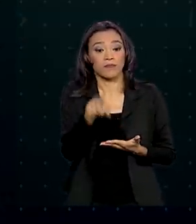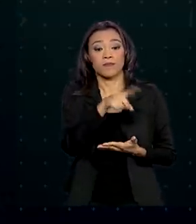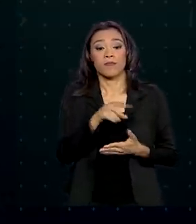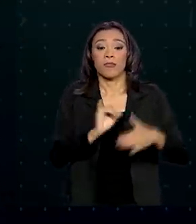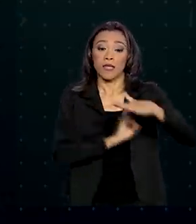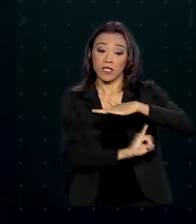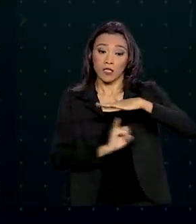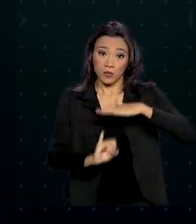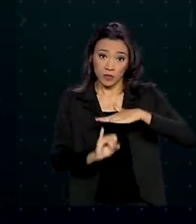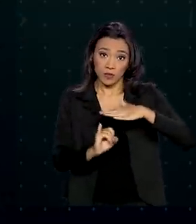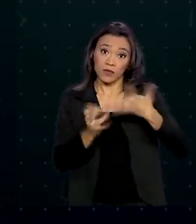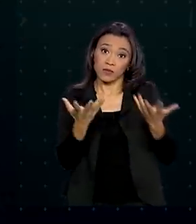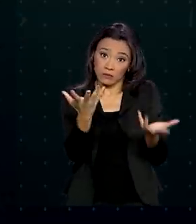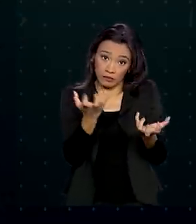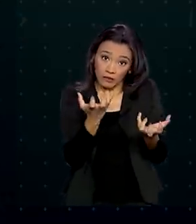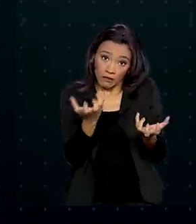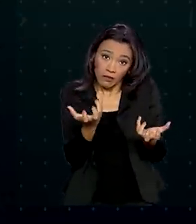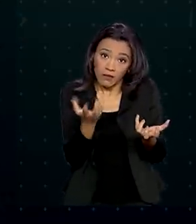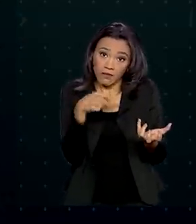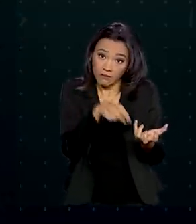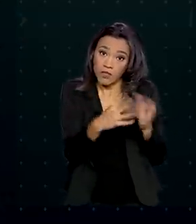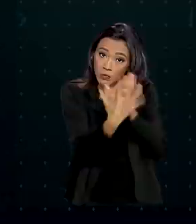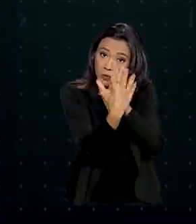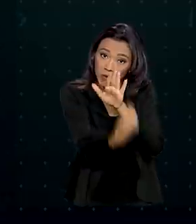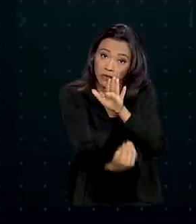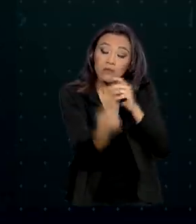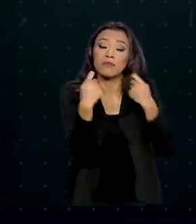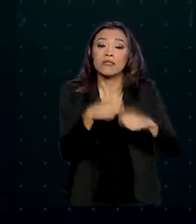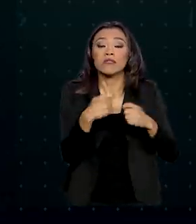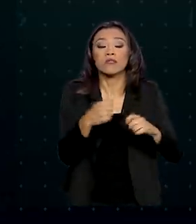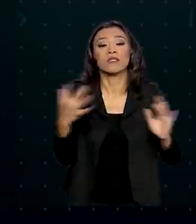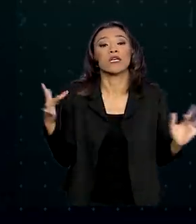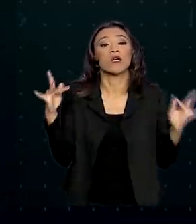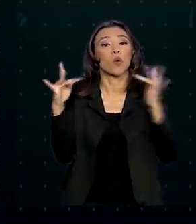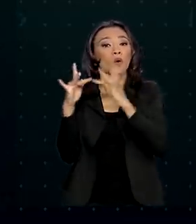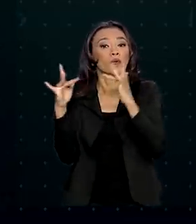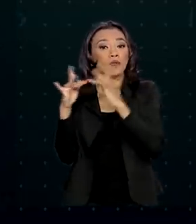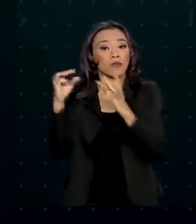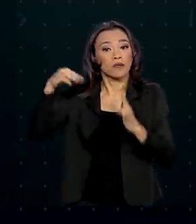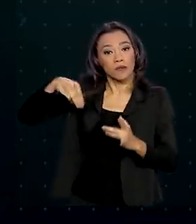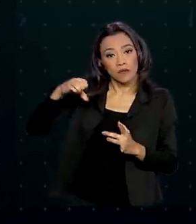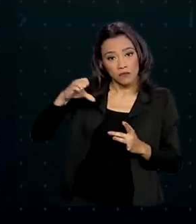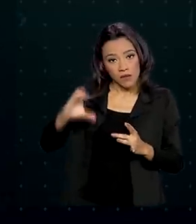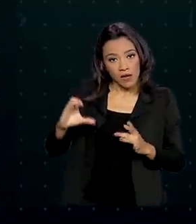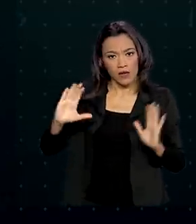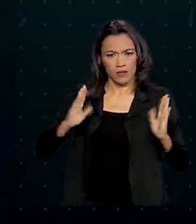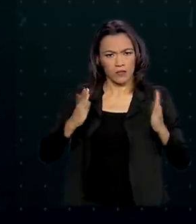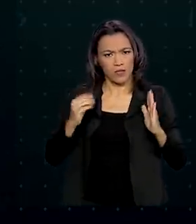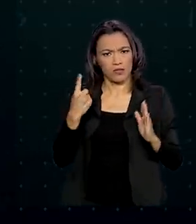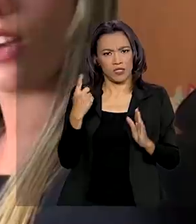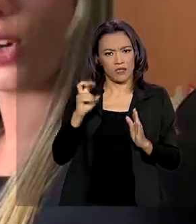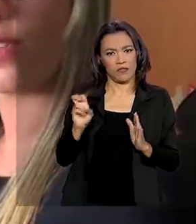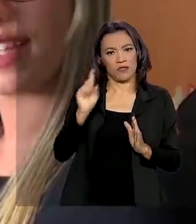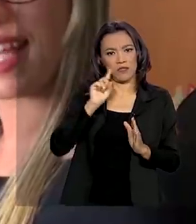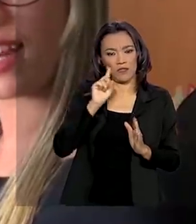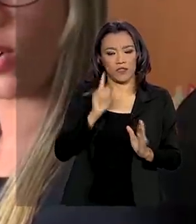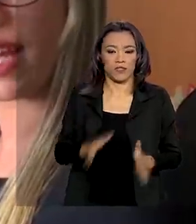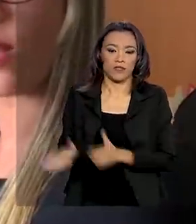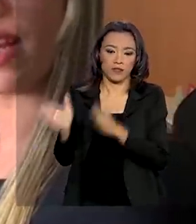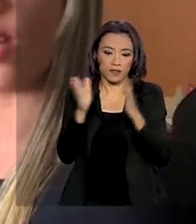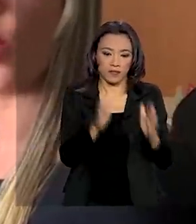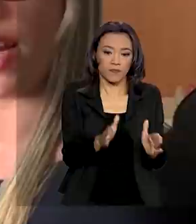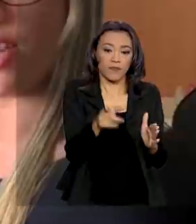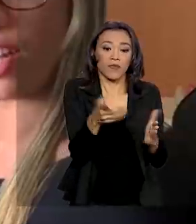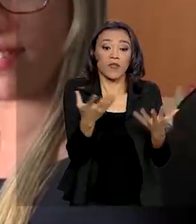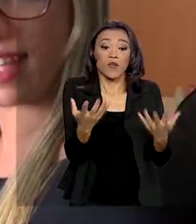interessadas em adotar a modalidade à distância precisam entrar em contato com o MEC em até 15 dias. Eu vou conversar